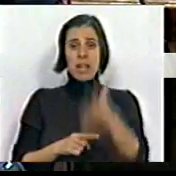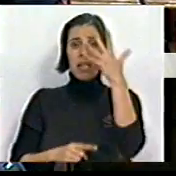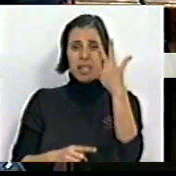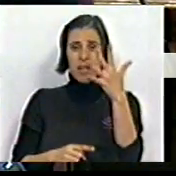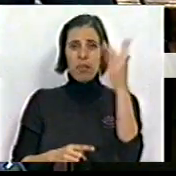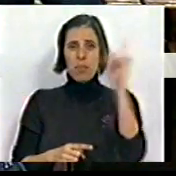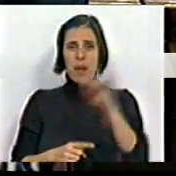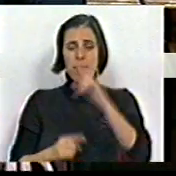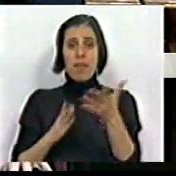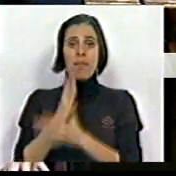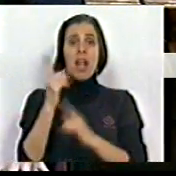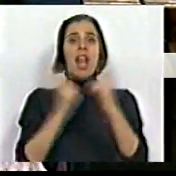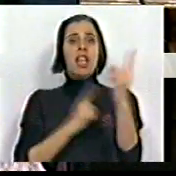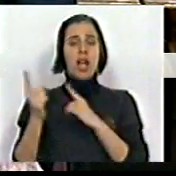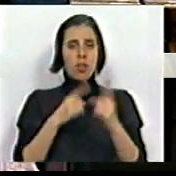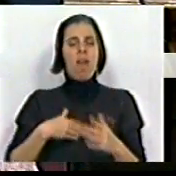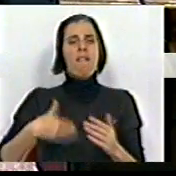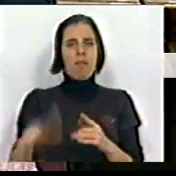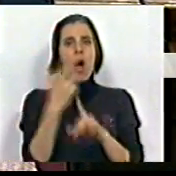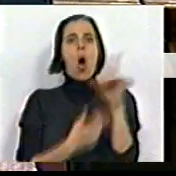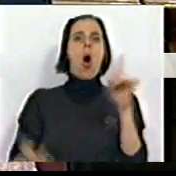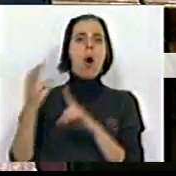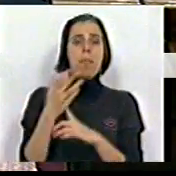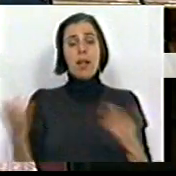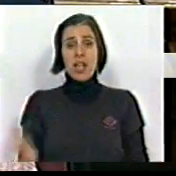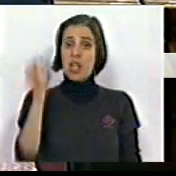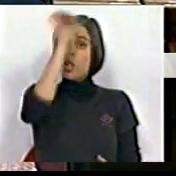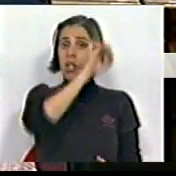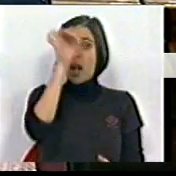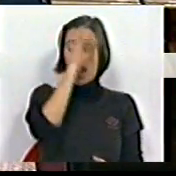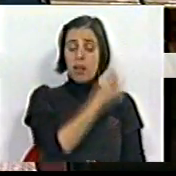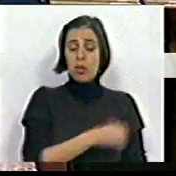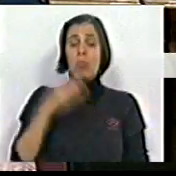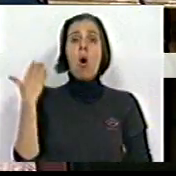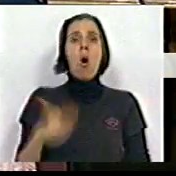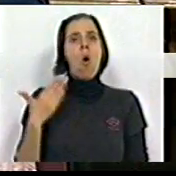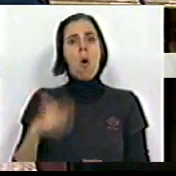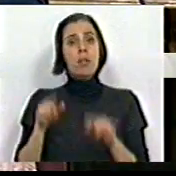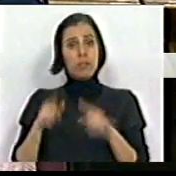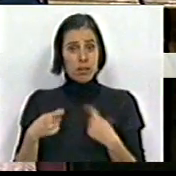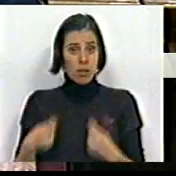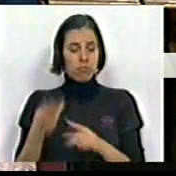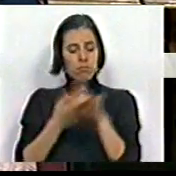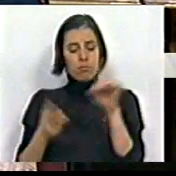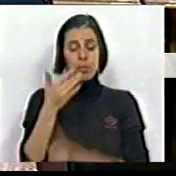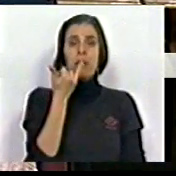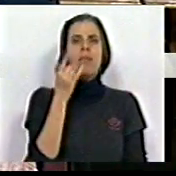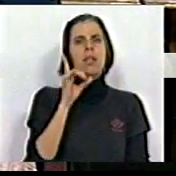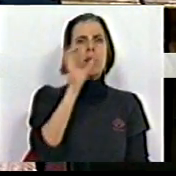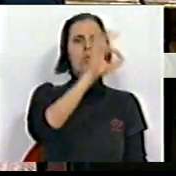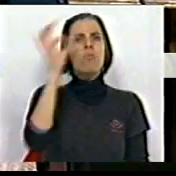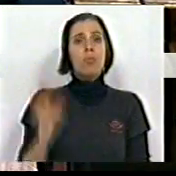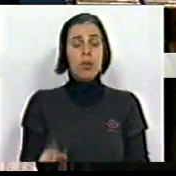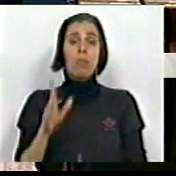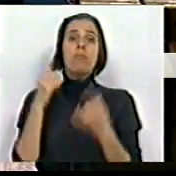consecutiva, os transportes públicos vão aumentar. Desde janeiro de 2011 que este custo aumentou 26%